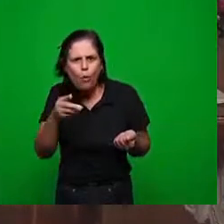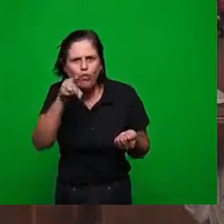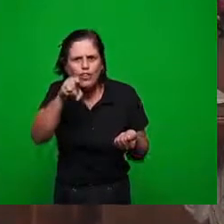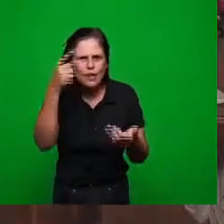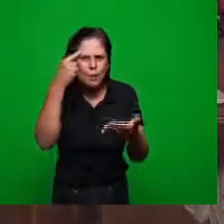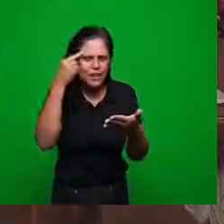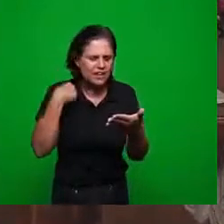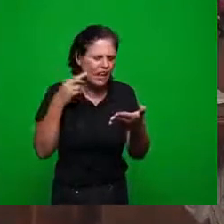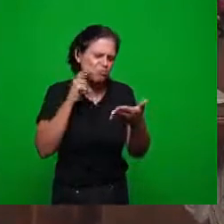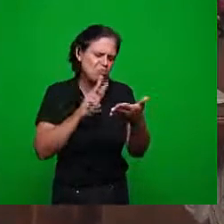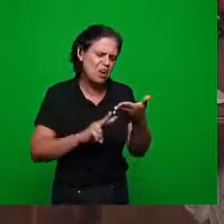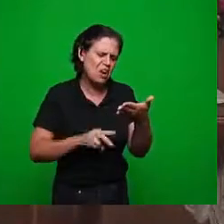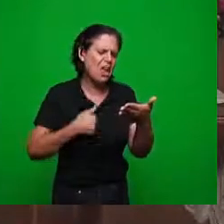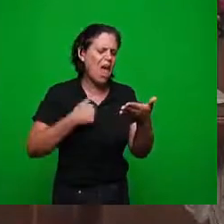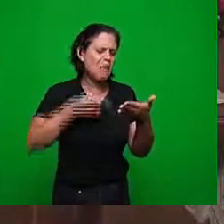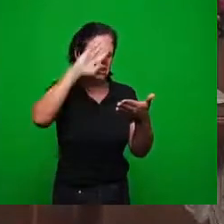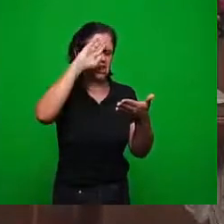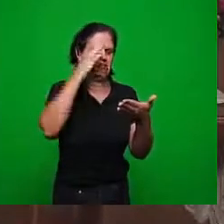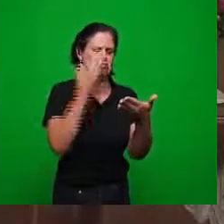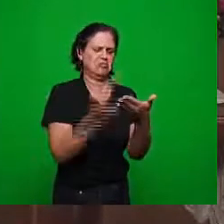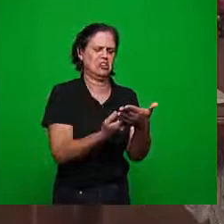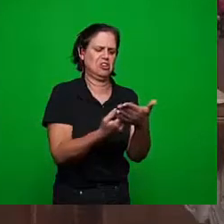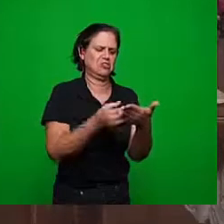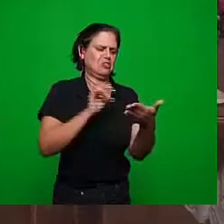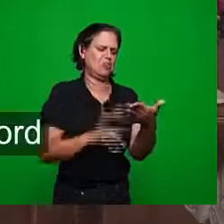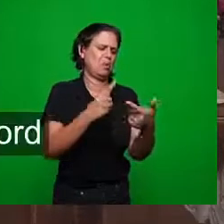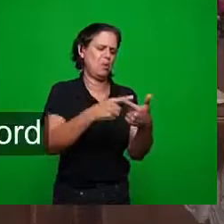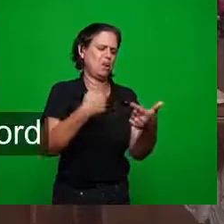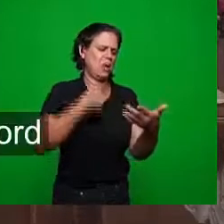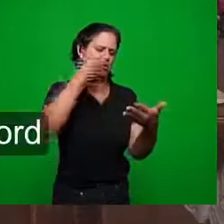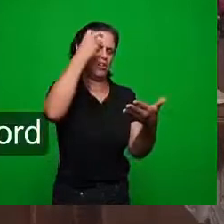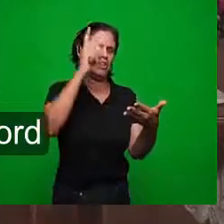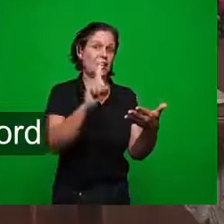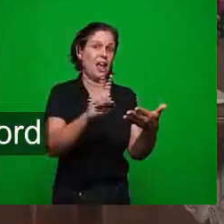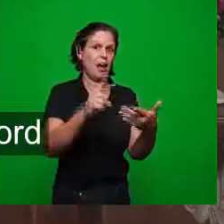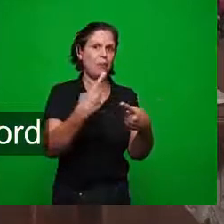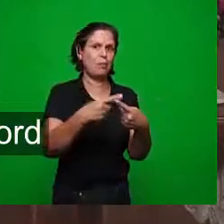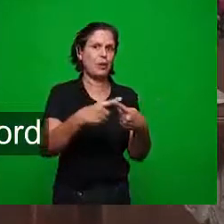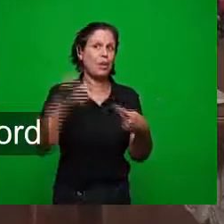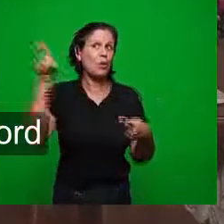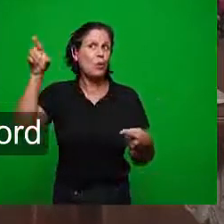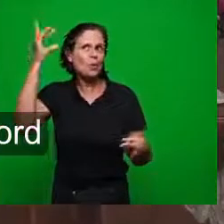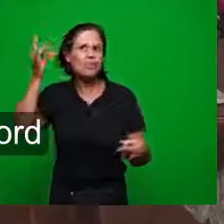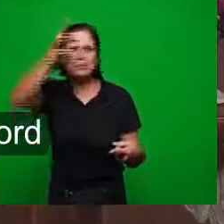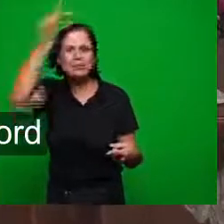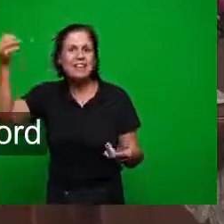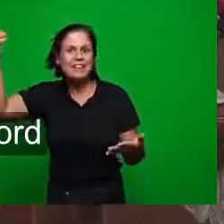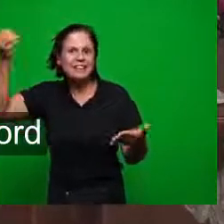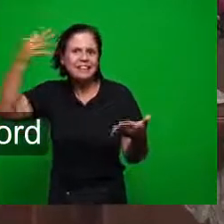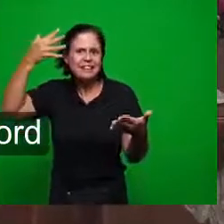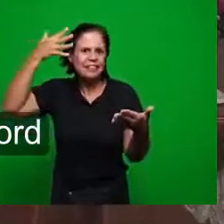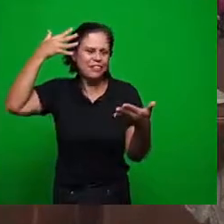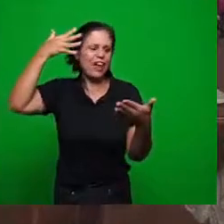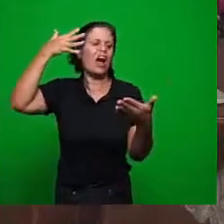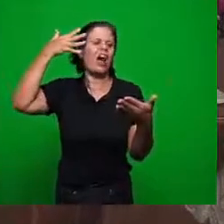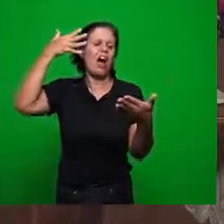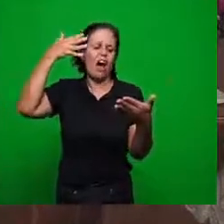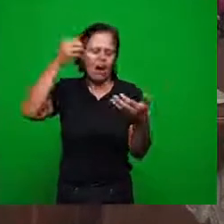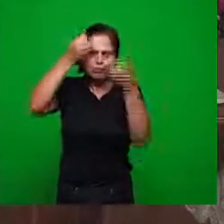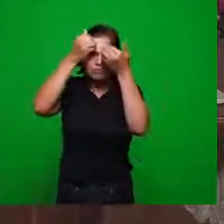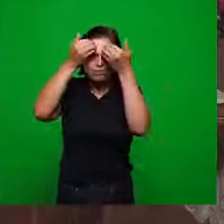Espírito Santo está ditando para o crescimento da igreja para a glória do Senhor